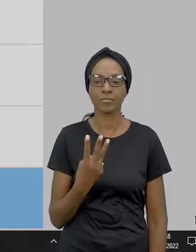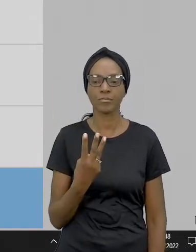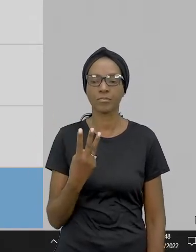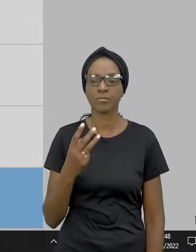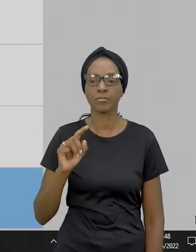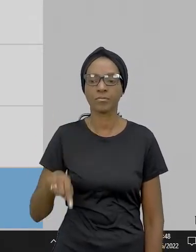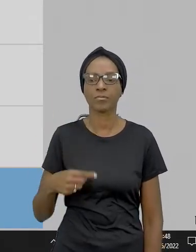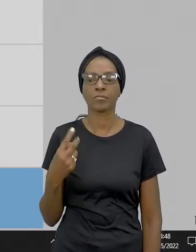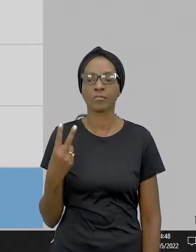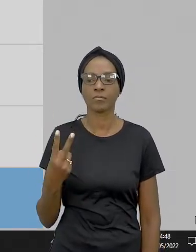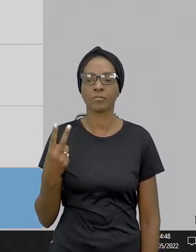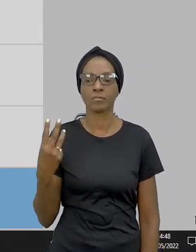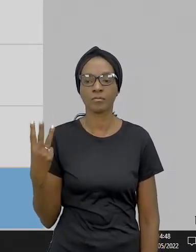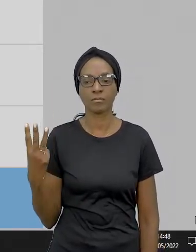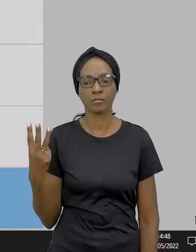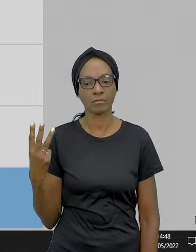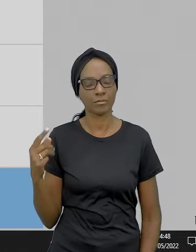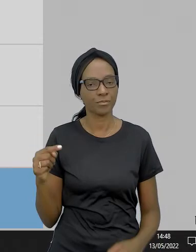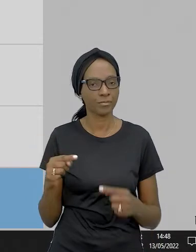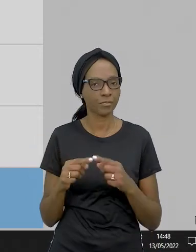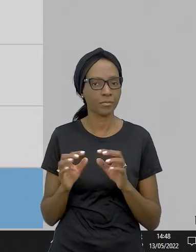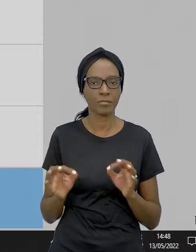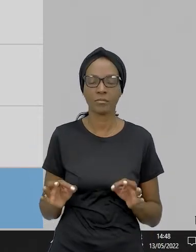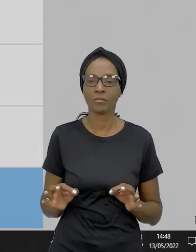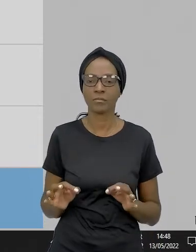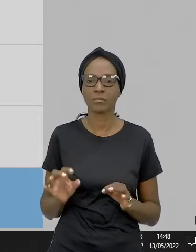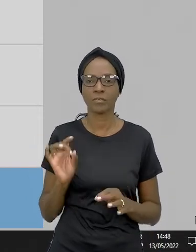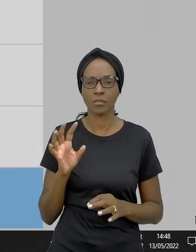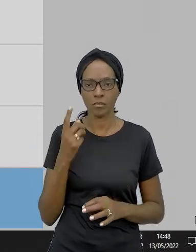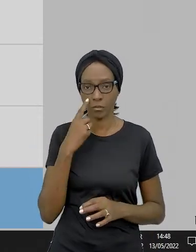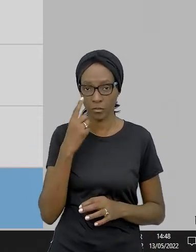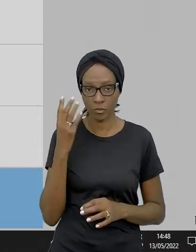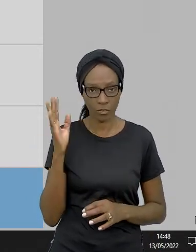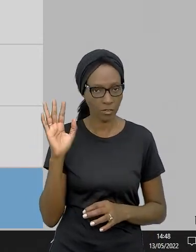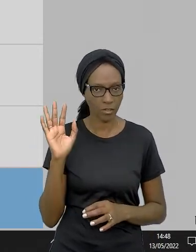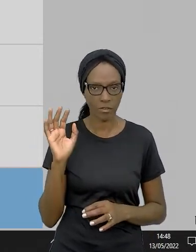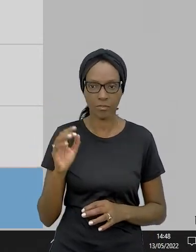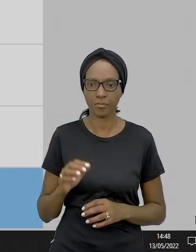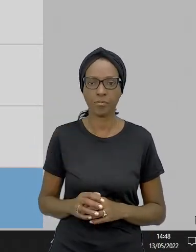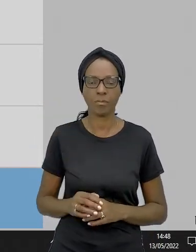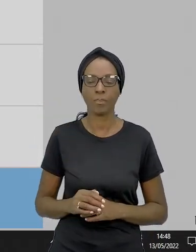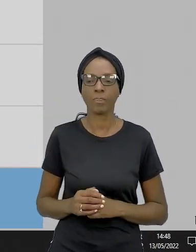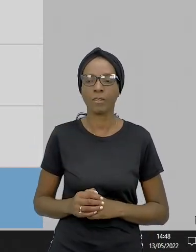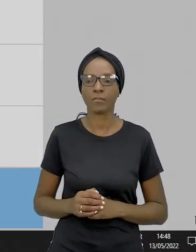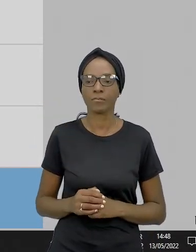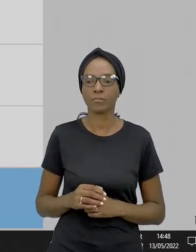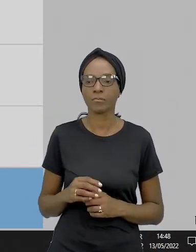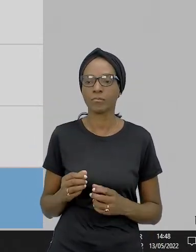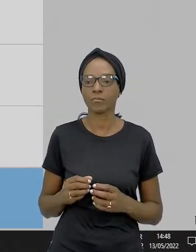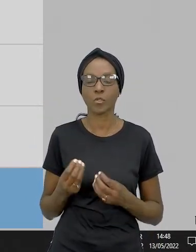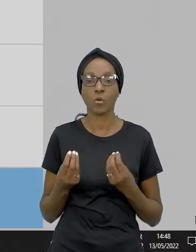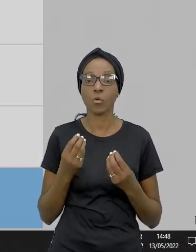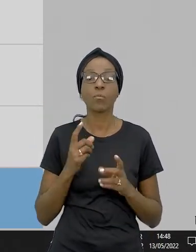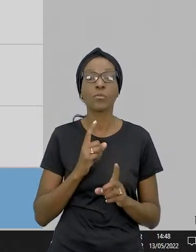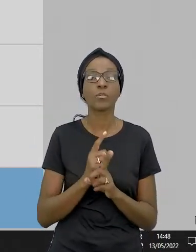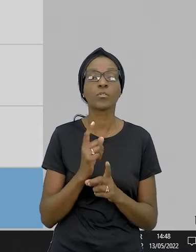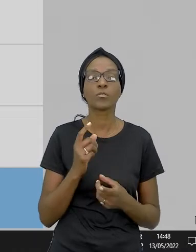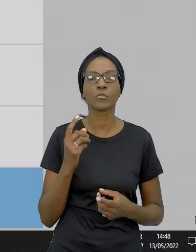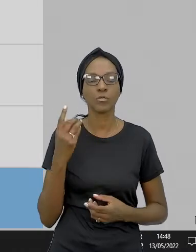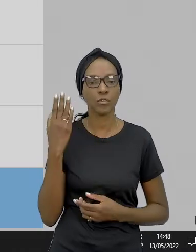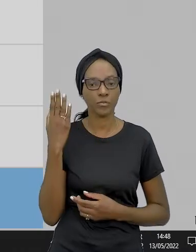que tava lá, deu certinho. Só tô fazendo pra vocês verem que esses valores não saíram aí do nada. Aí, gente tinha